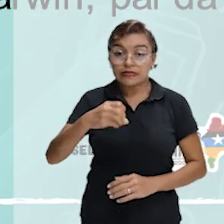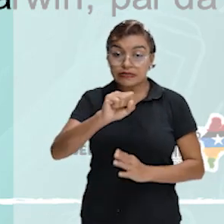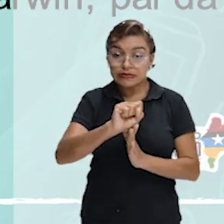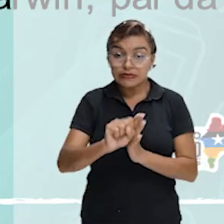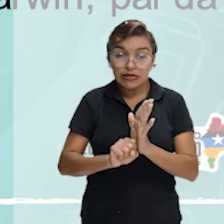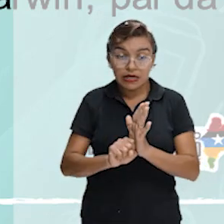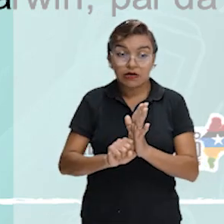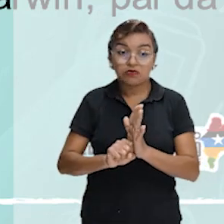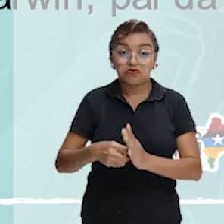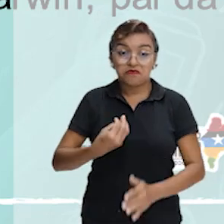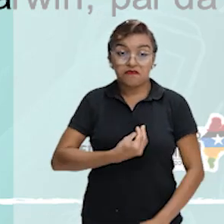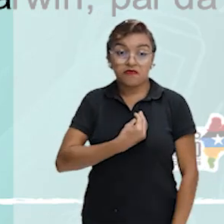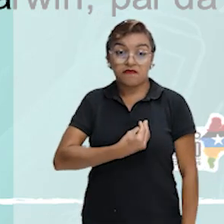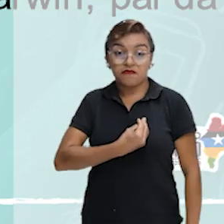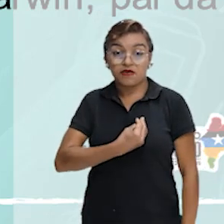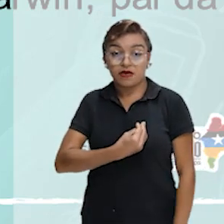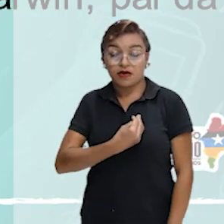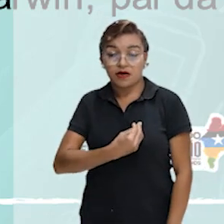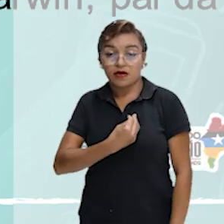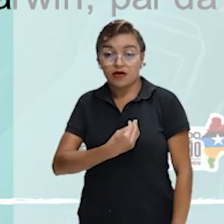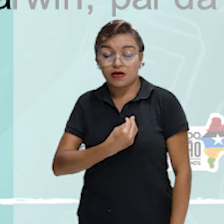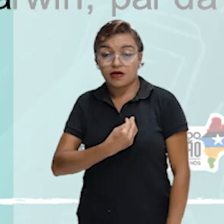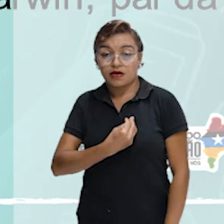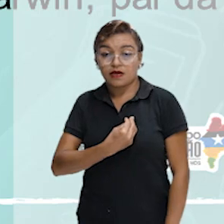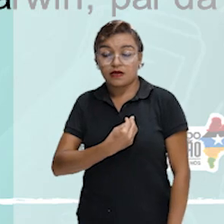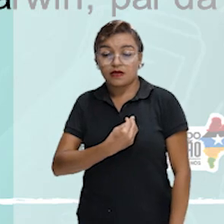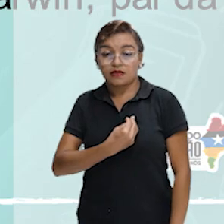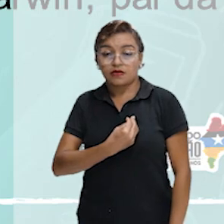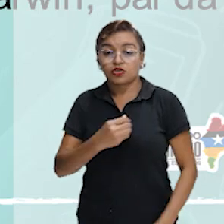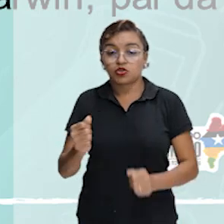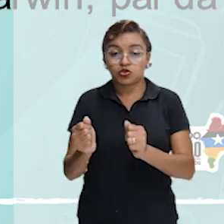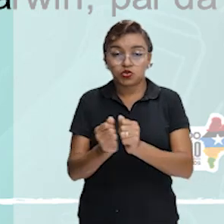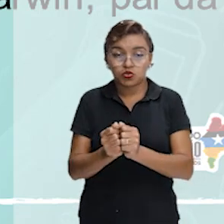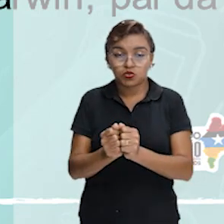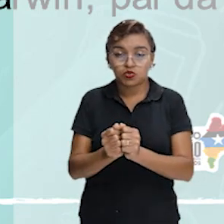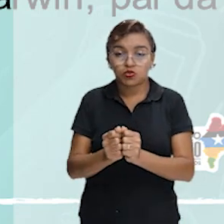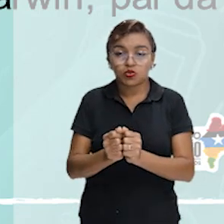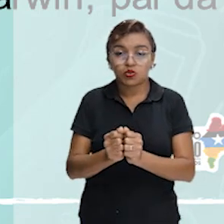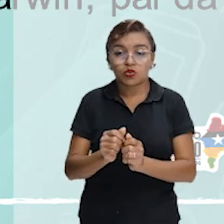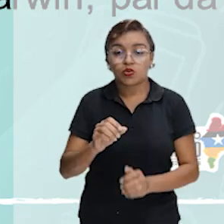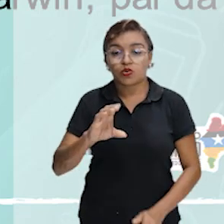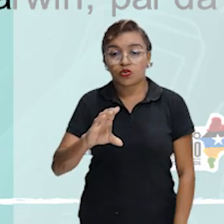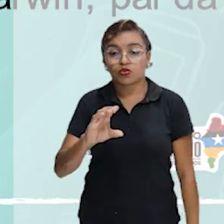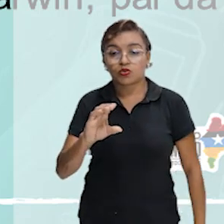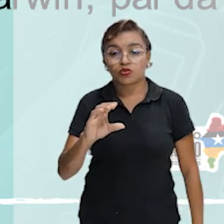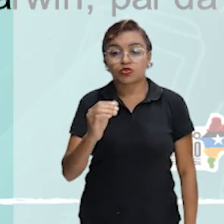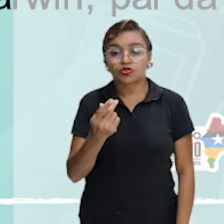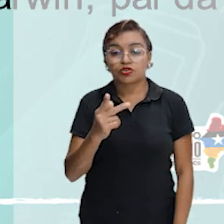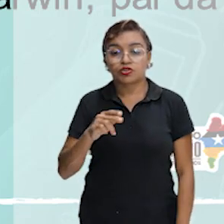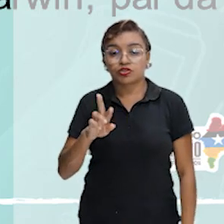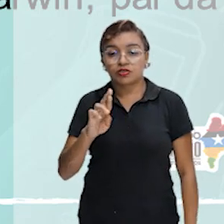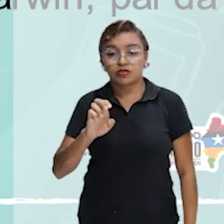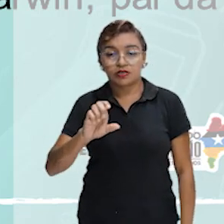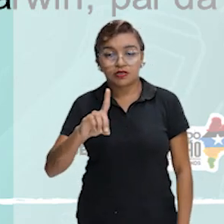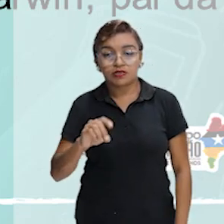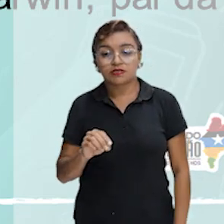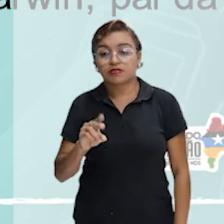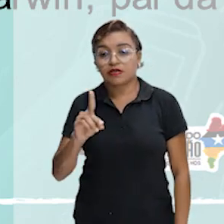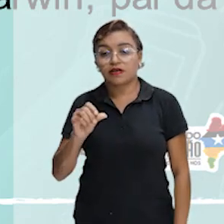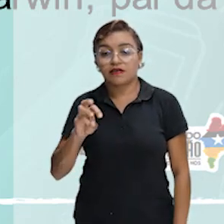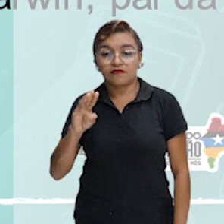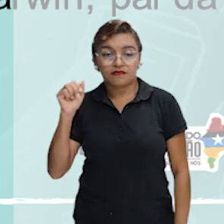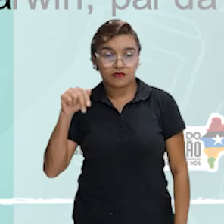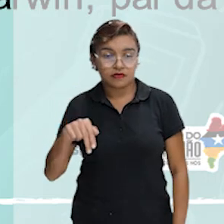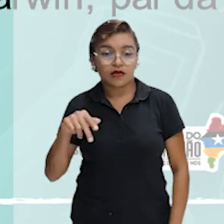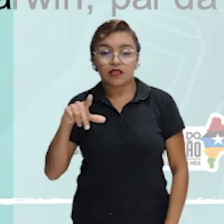tartaruga de estimação do naturalista Charles Darwin, pai da teoria da evolução das espécies. Você sabia